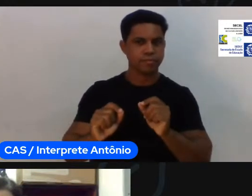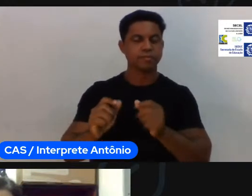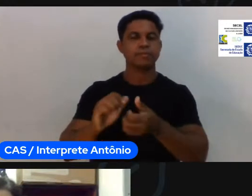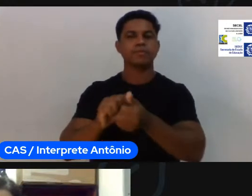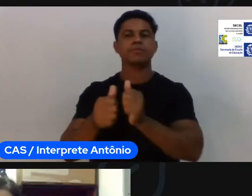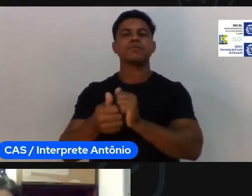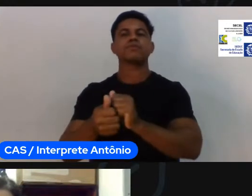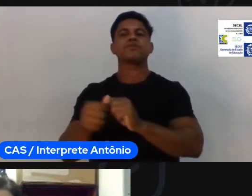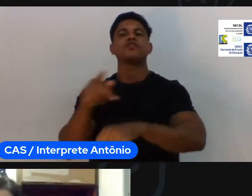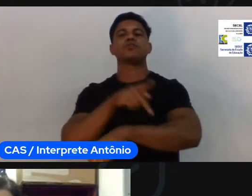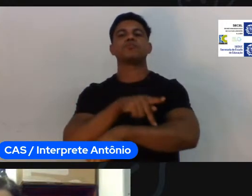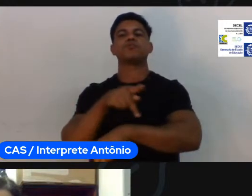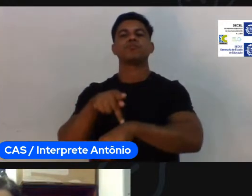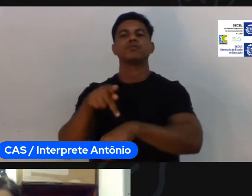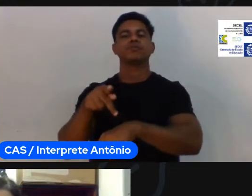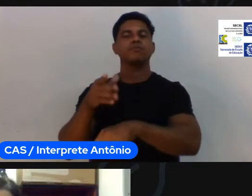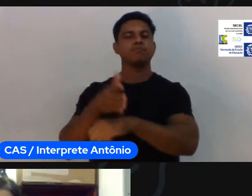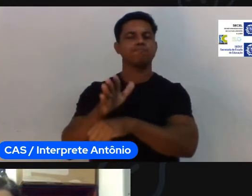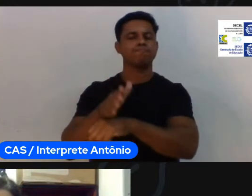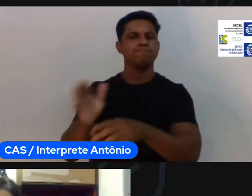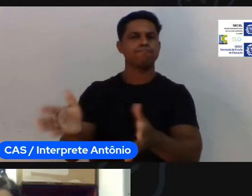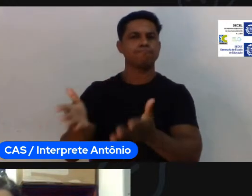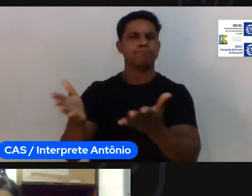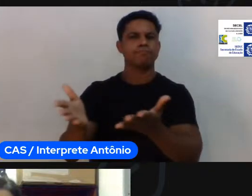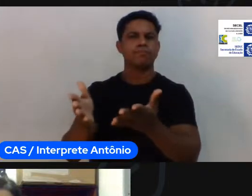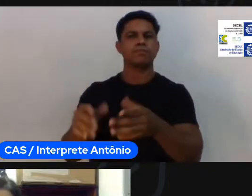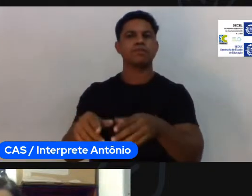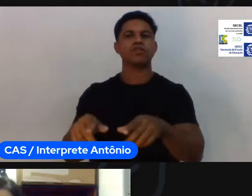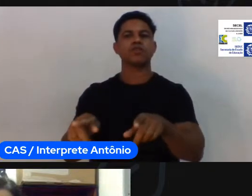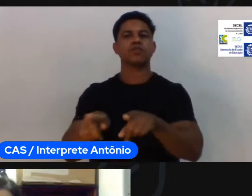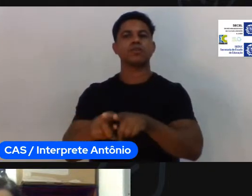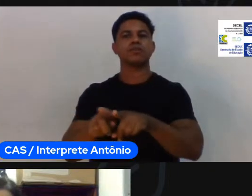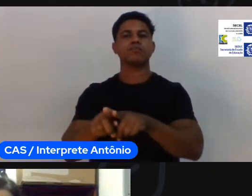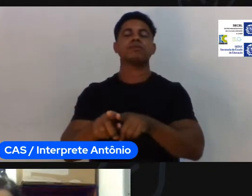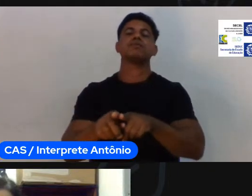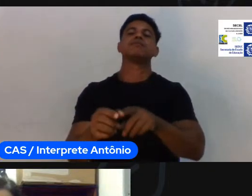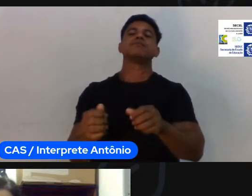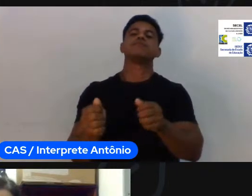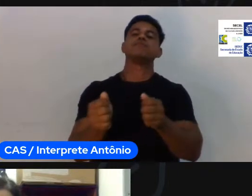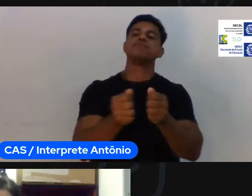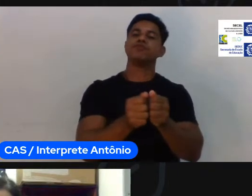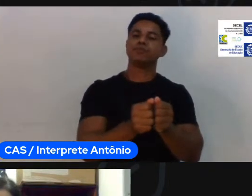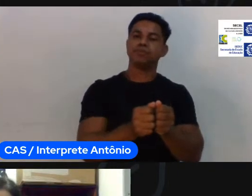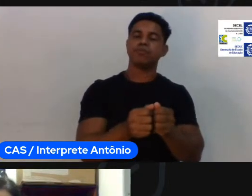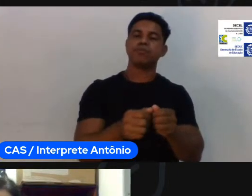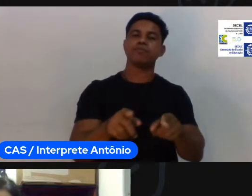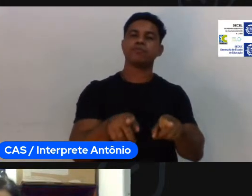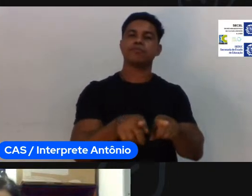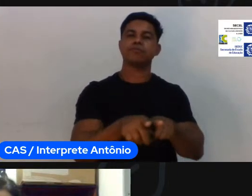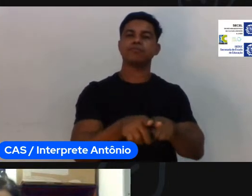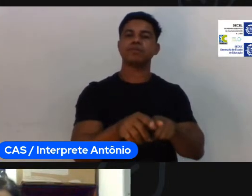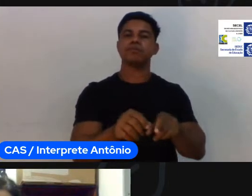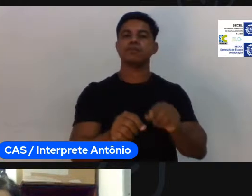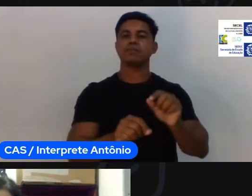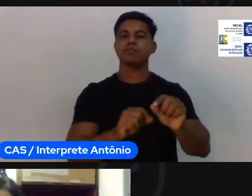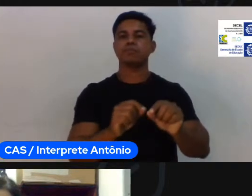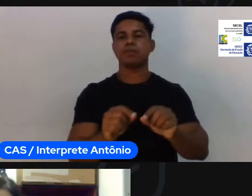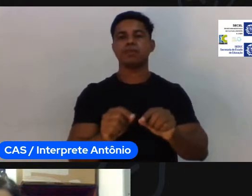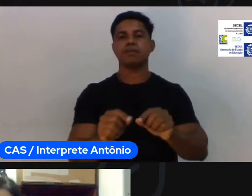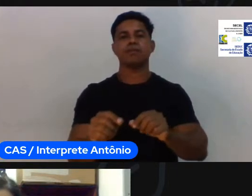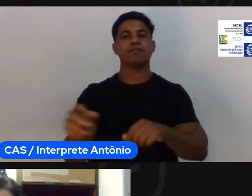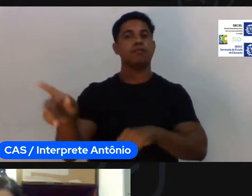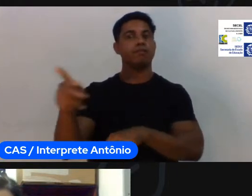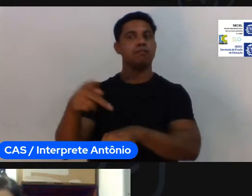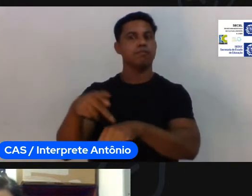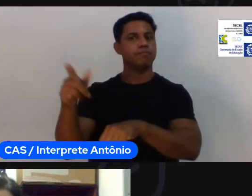Pedagógicos. É membro do Comitê Científico Internacional, com seu forgo